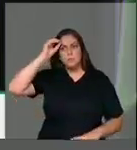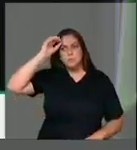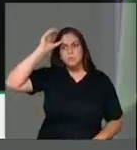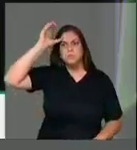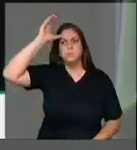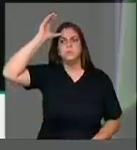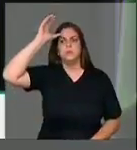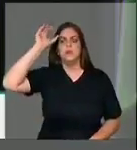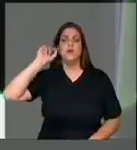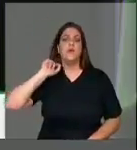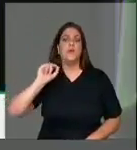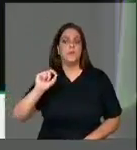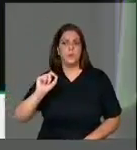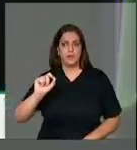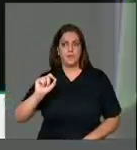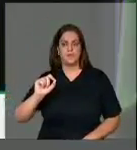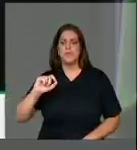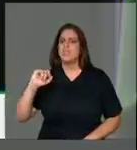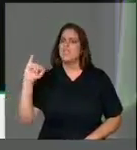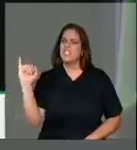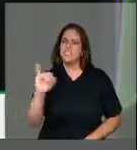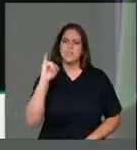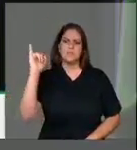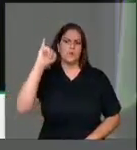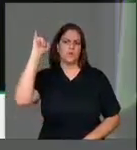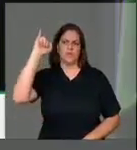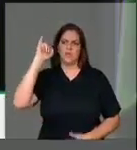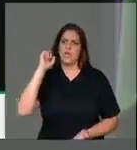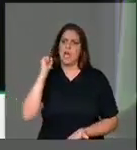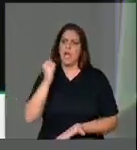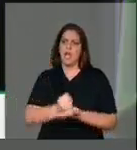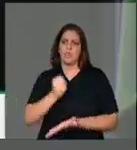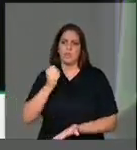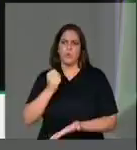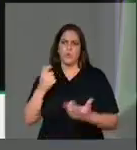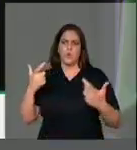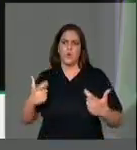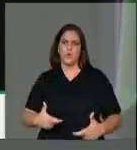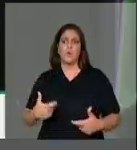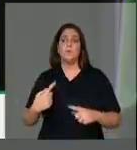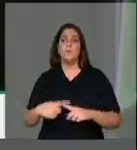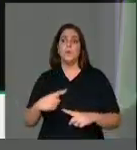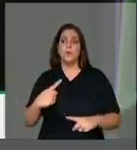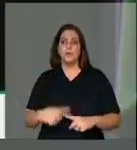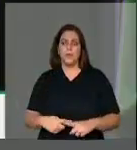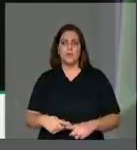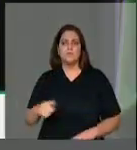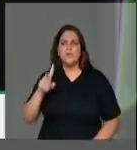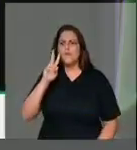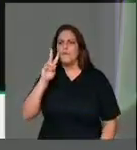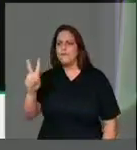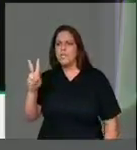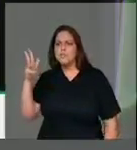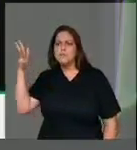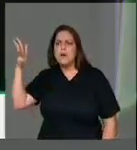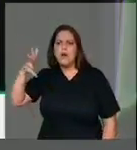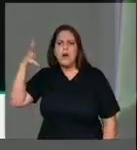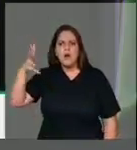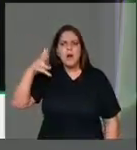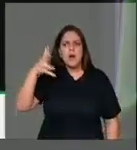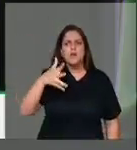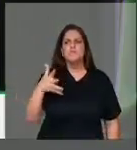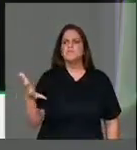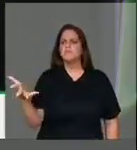tem da importância de um cartório, porque lá nós tivemos vários palestrantes. Alguém